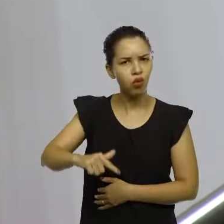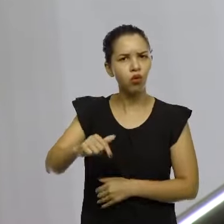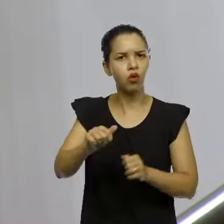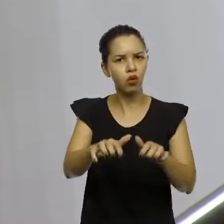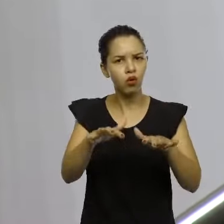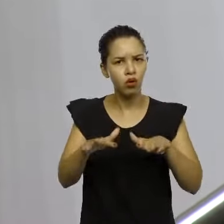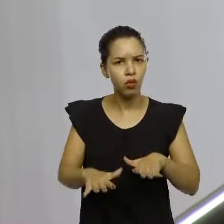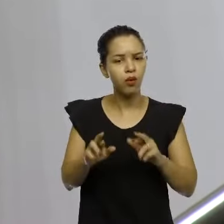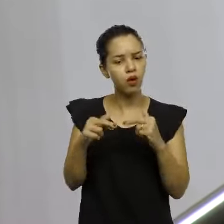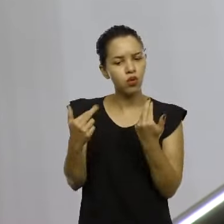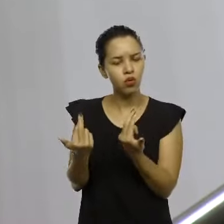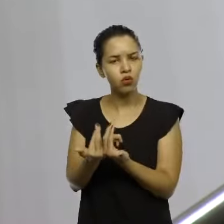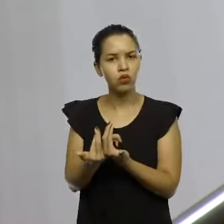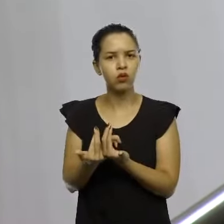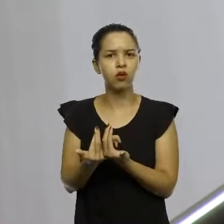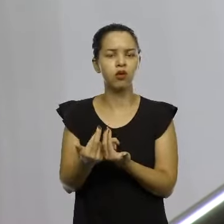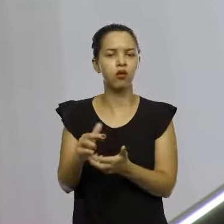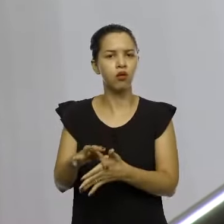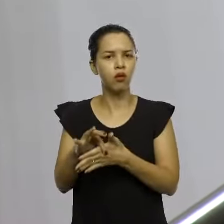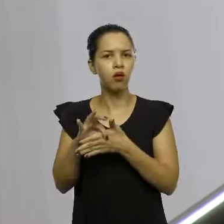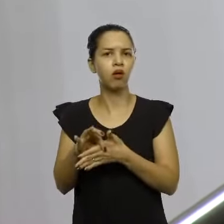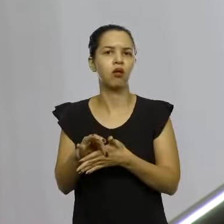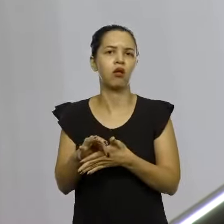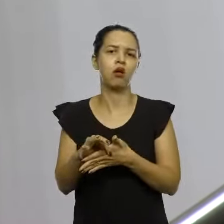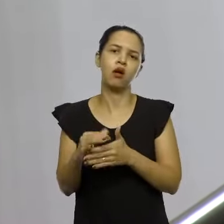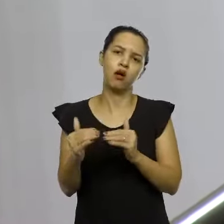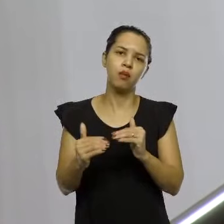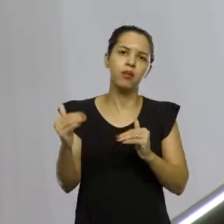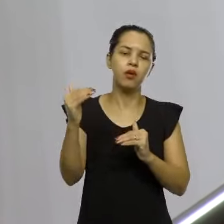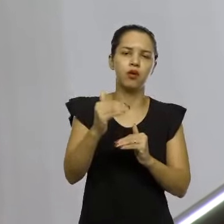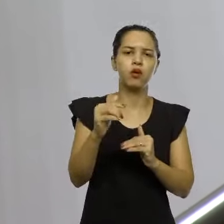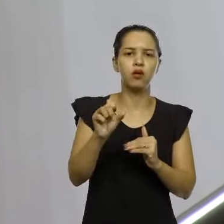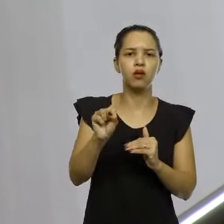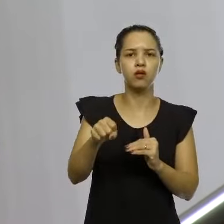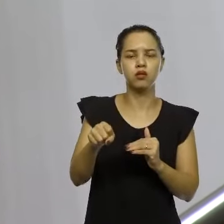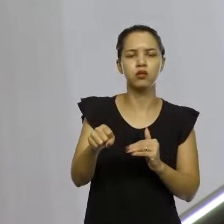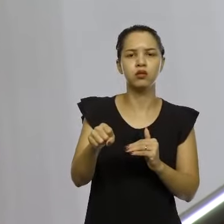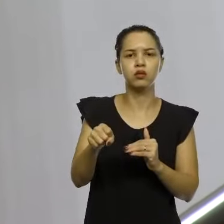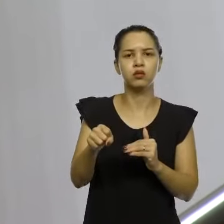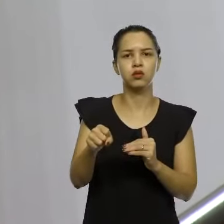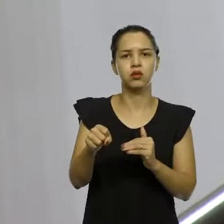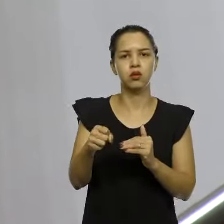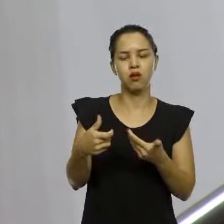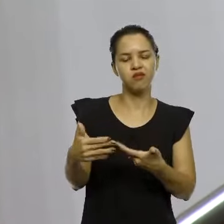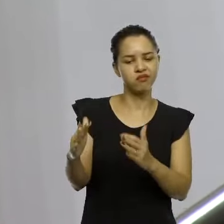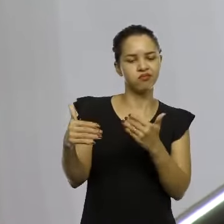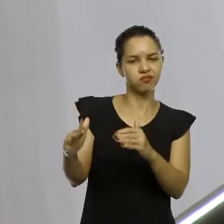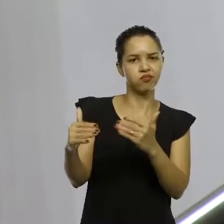líderes, mas espera aí, ninguém sabe não. Por maioria, por maioria. Porra com a barriga.